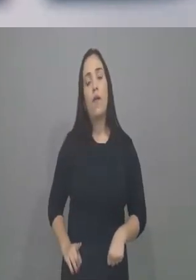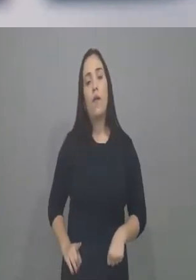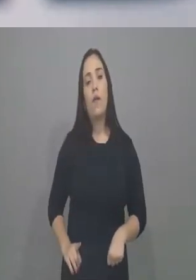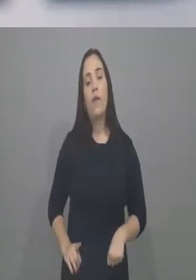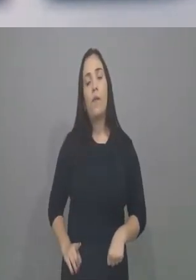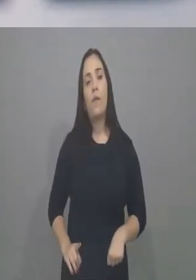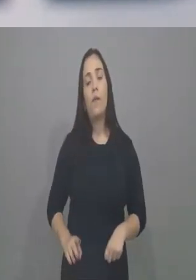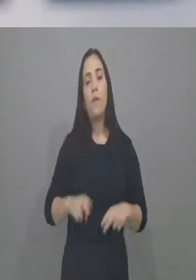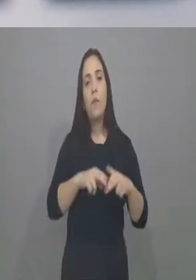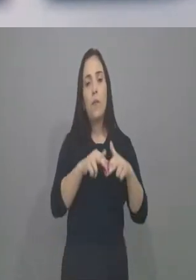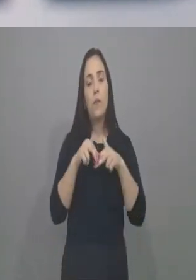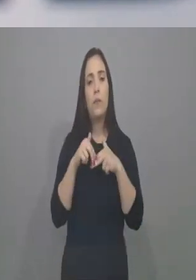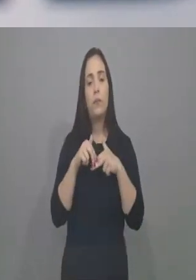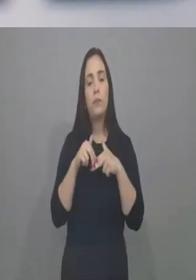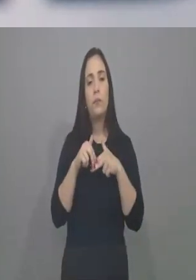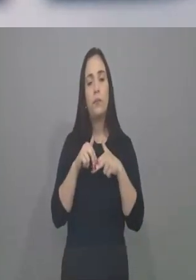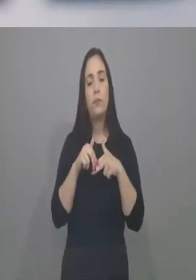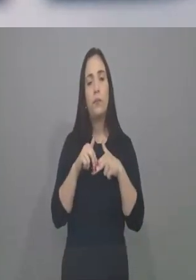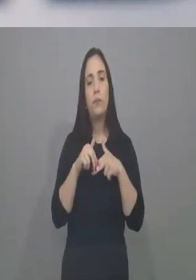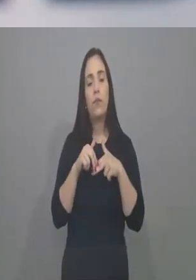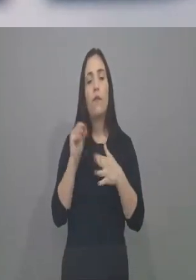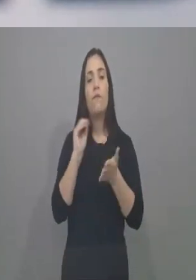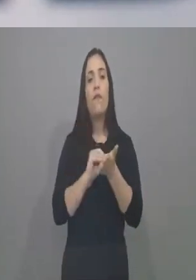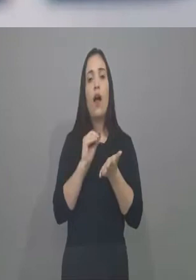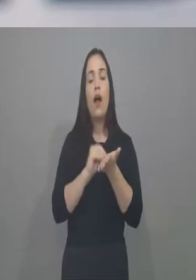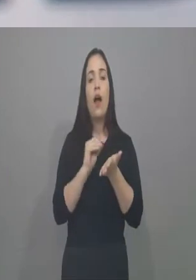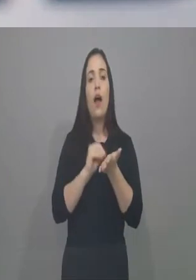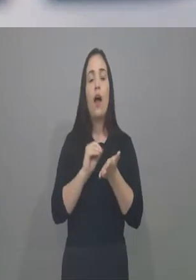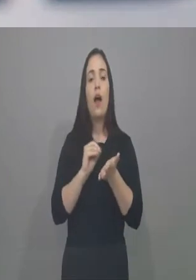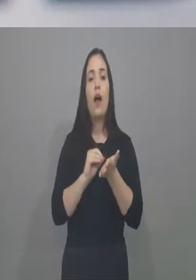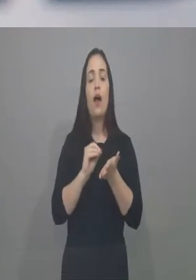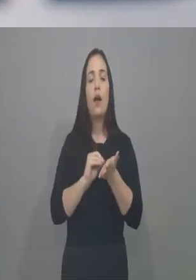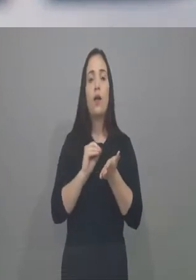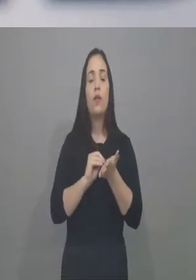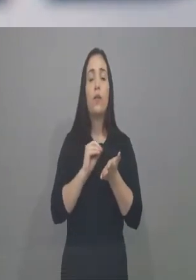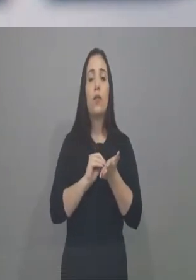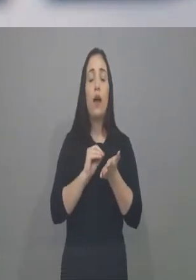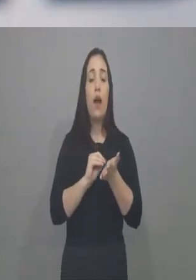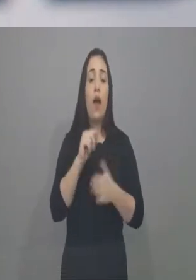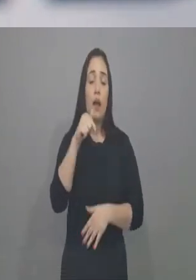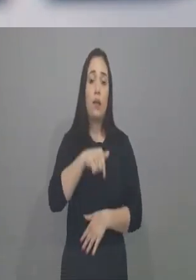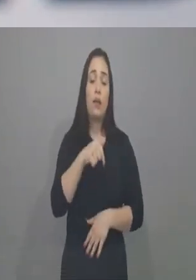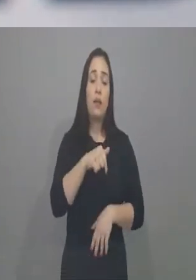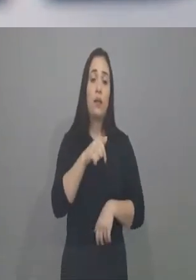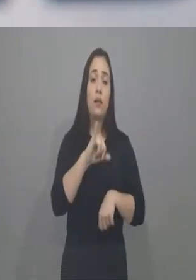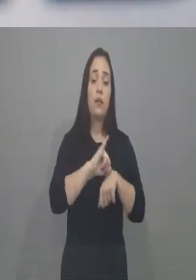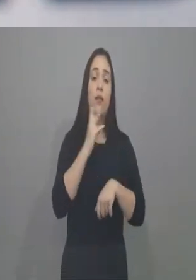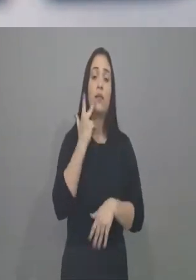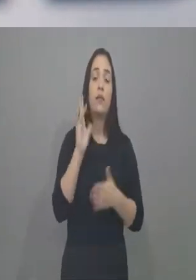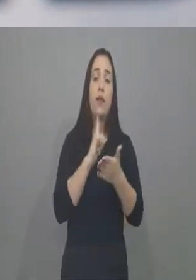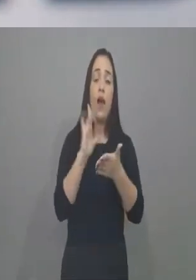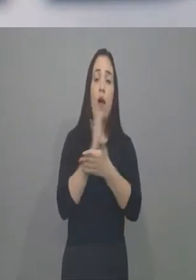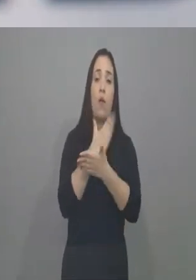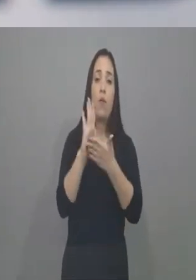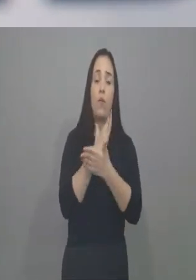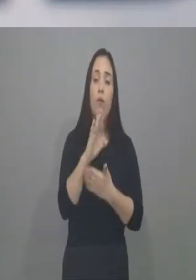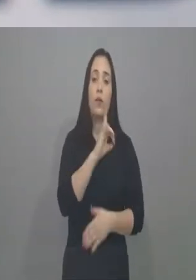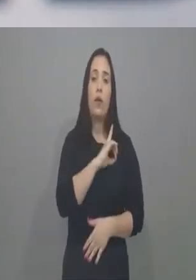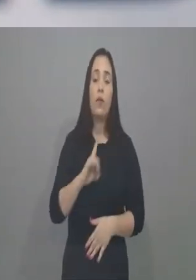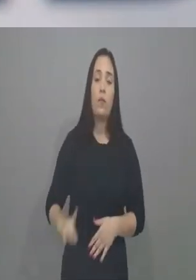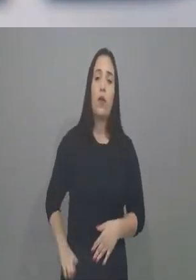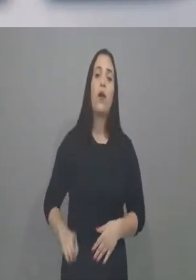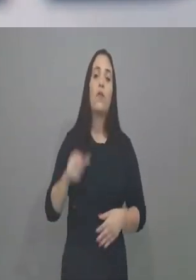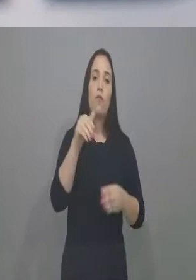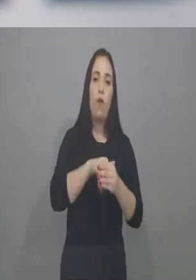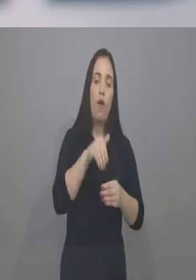não há essa sintonia com a cidade de Fortaleza. A cidade de Fortaleza tem deputados que são